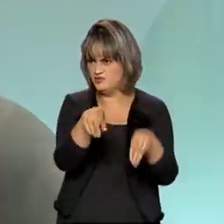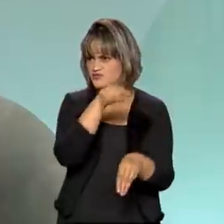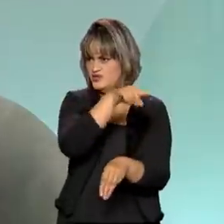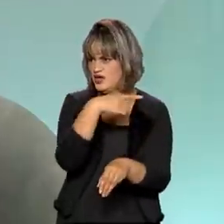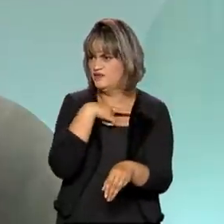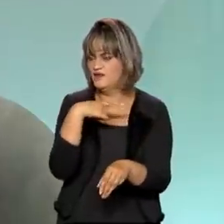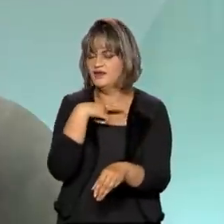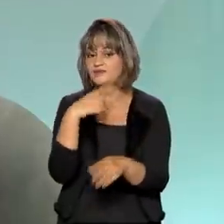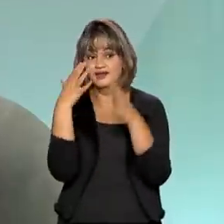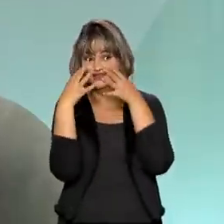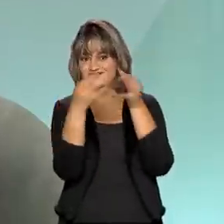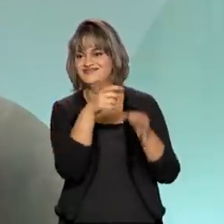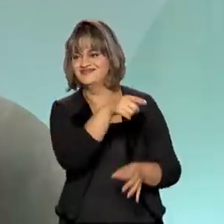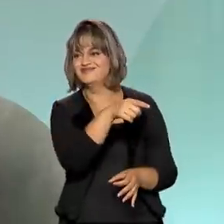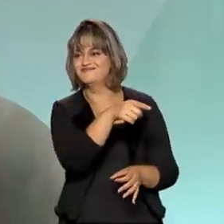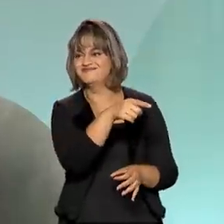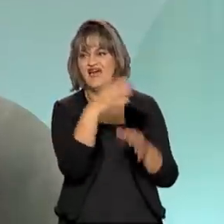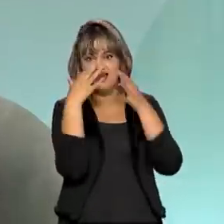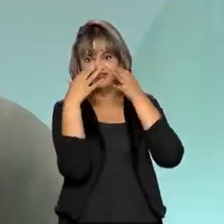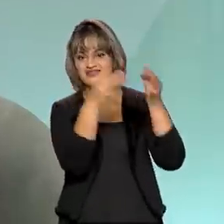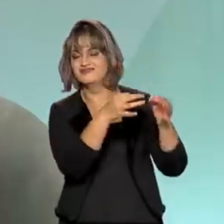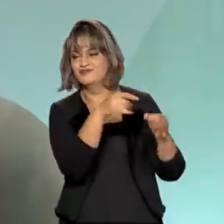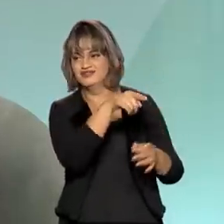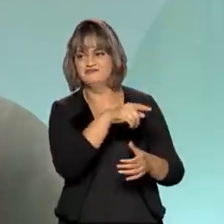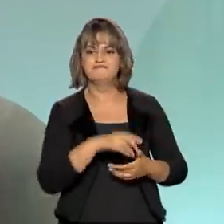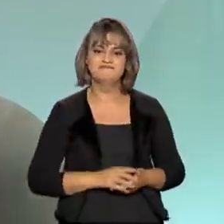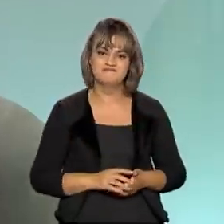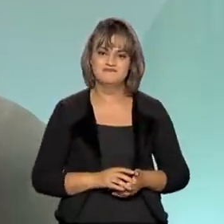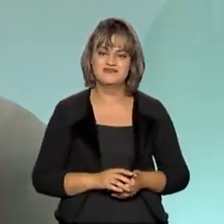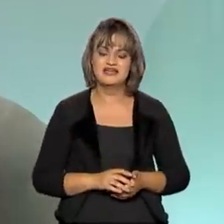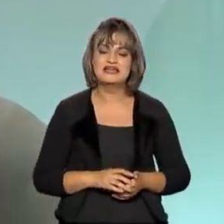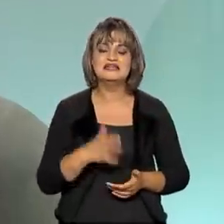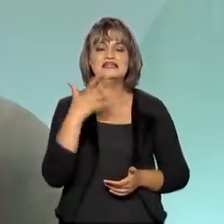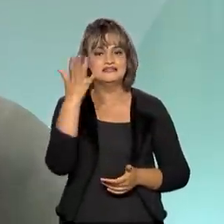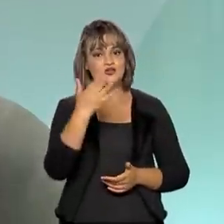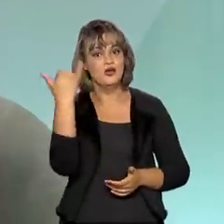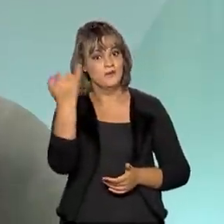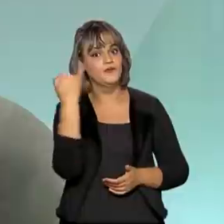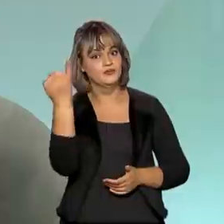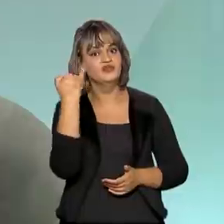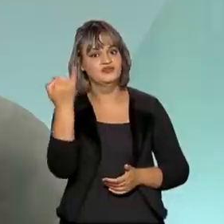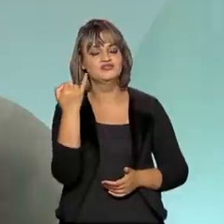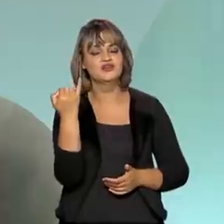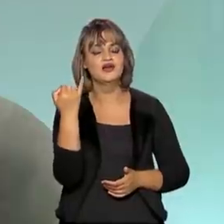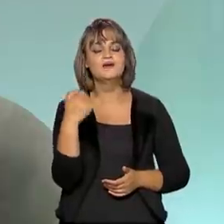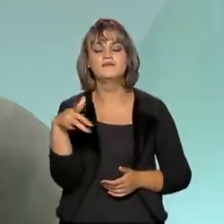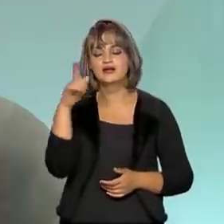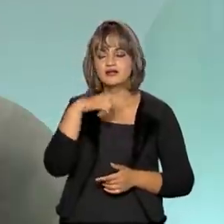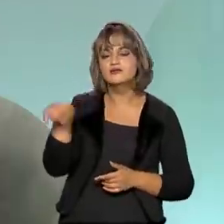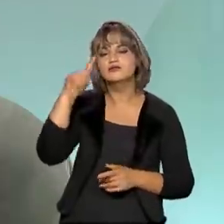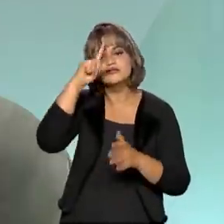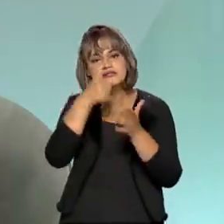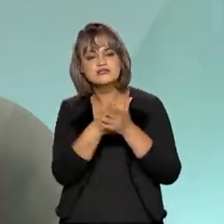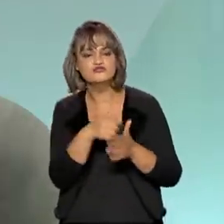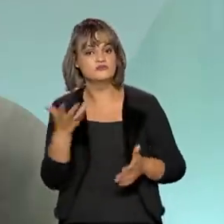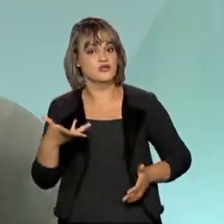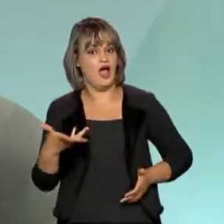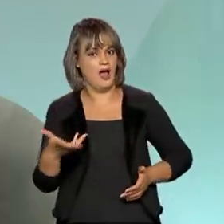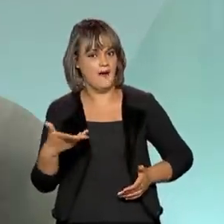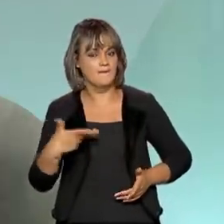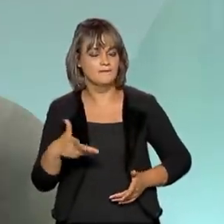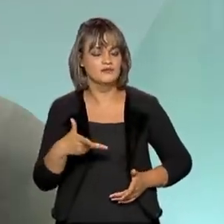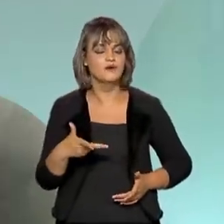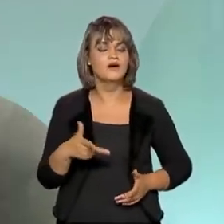prioritário dentro das ações de governo. Então, foi fundamental para que tomássemos ações rápidas,